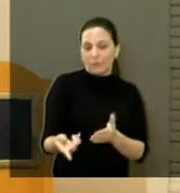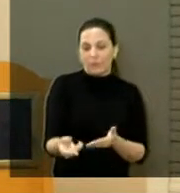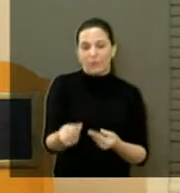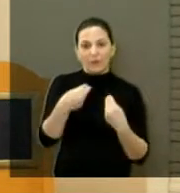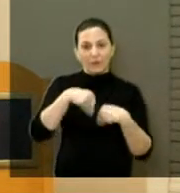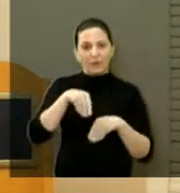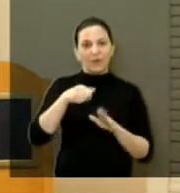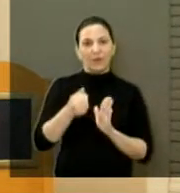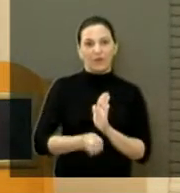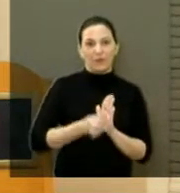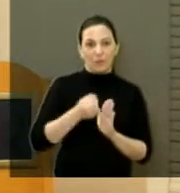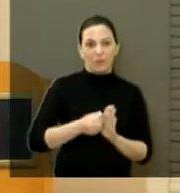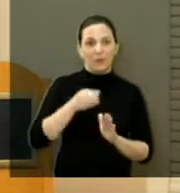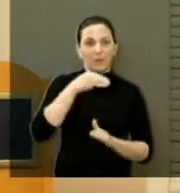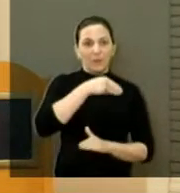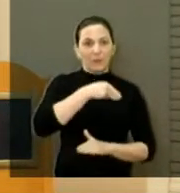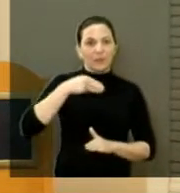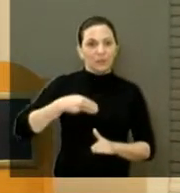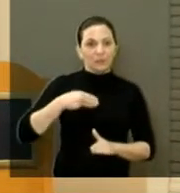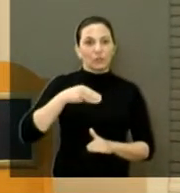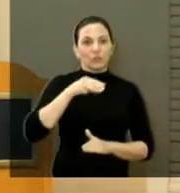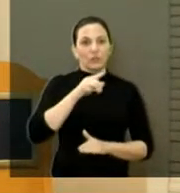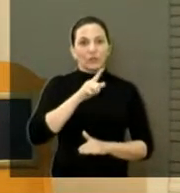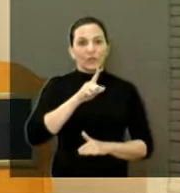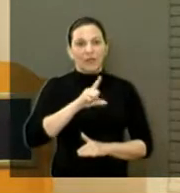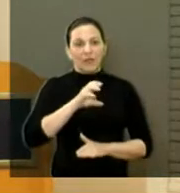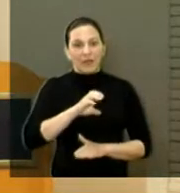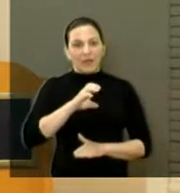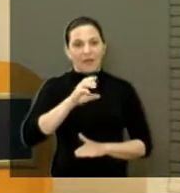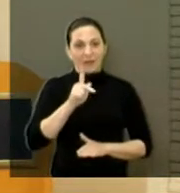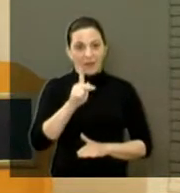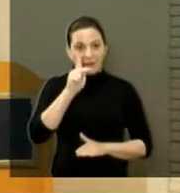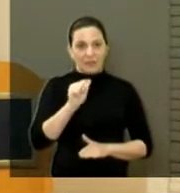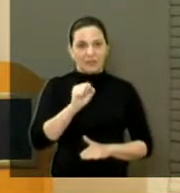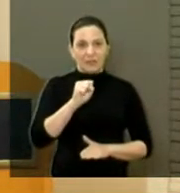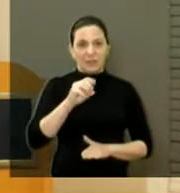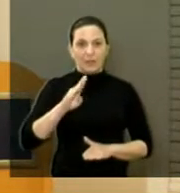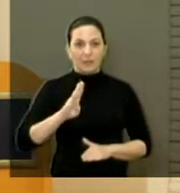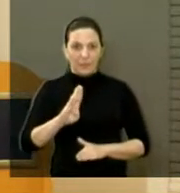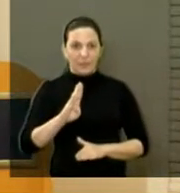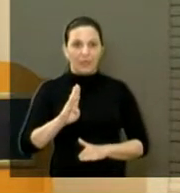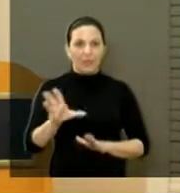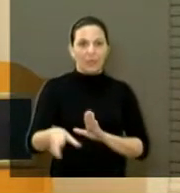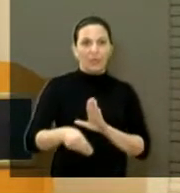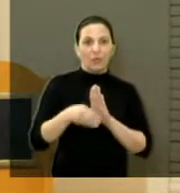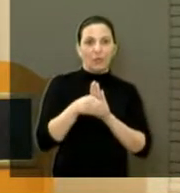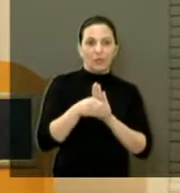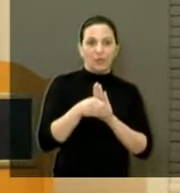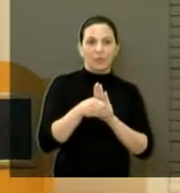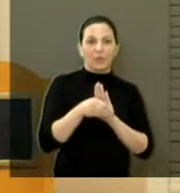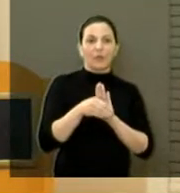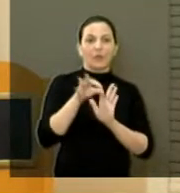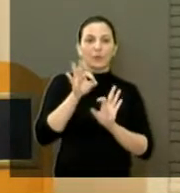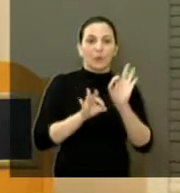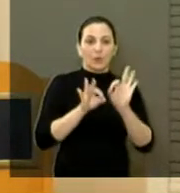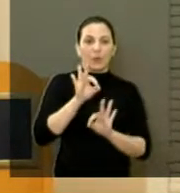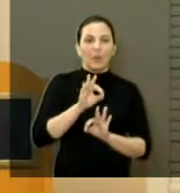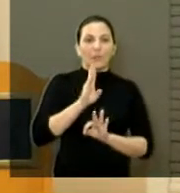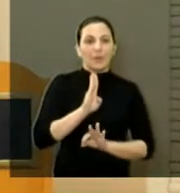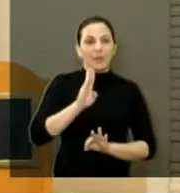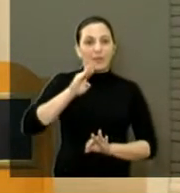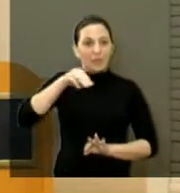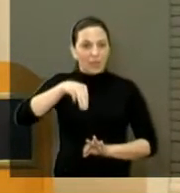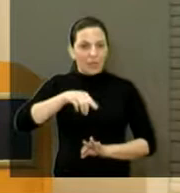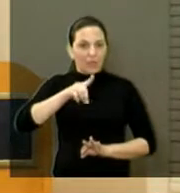anunciado pelo ministro Gilberto Kassab que a cidade de Araraquara será incluída no Programa Nacional de Banda Larga, BNBL,